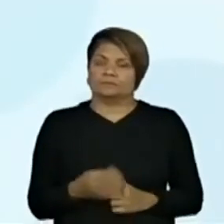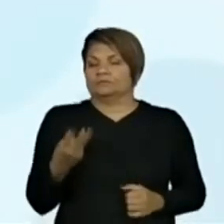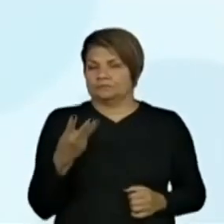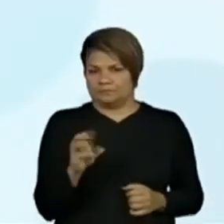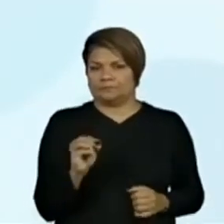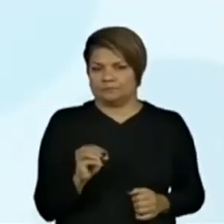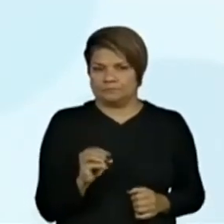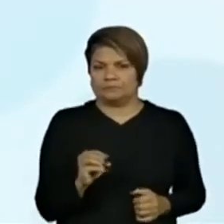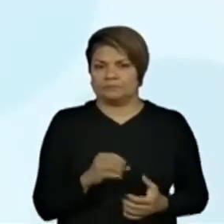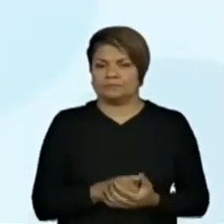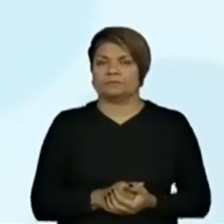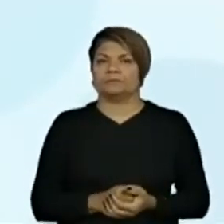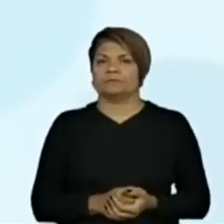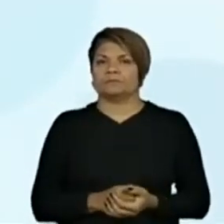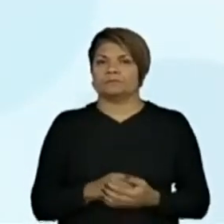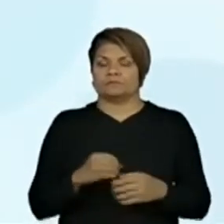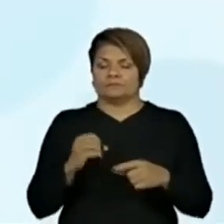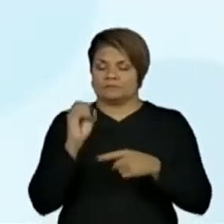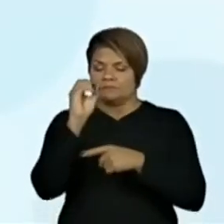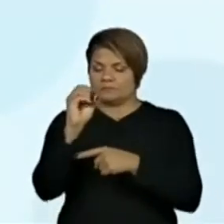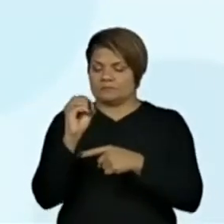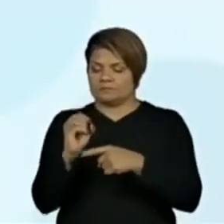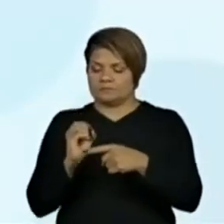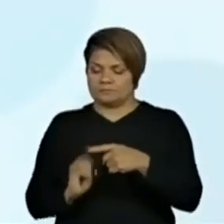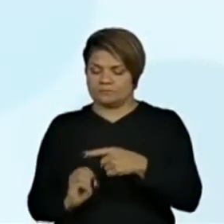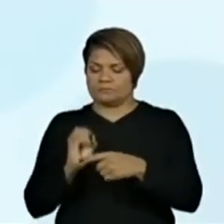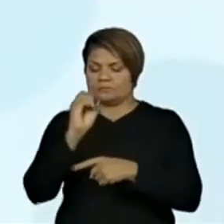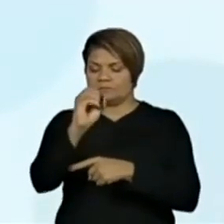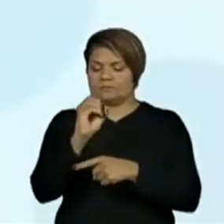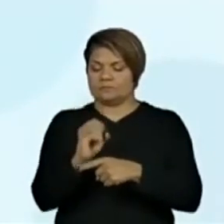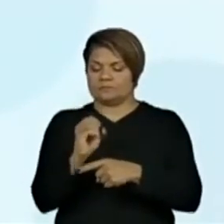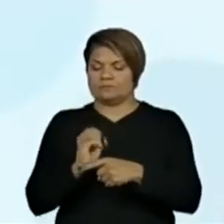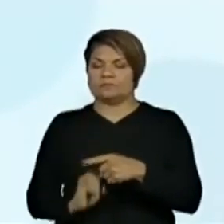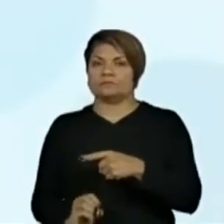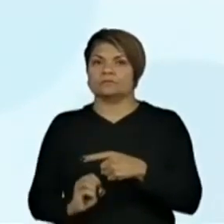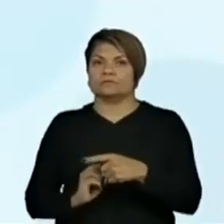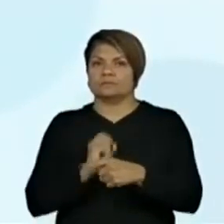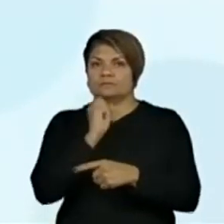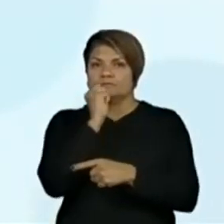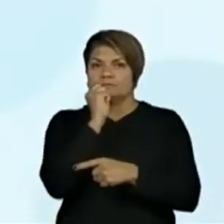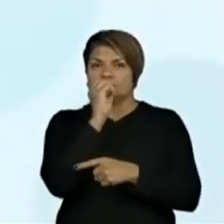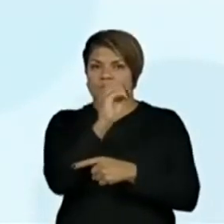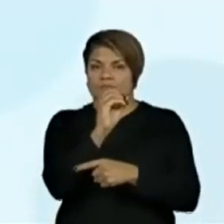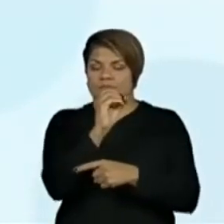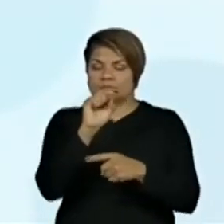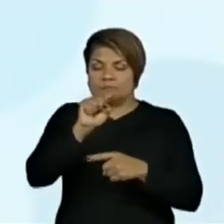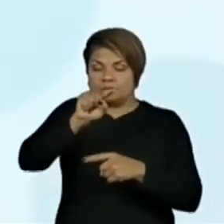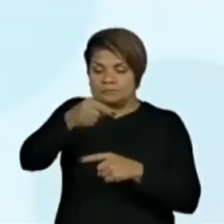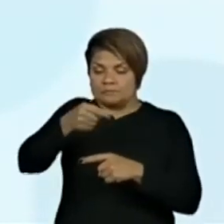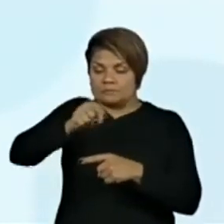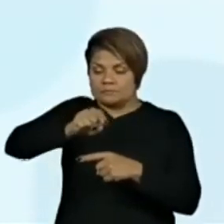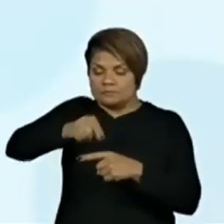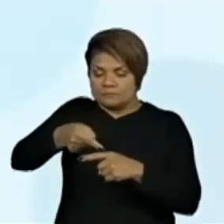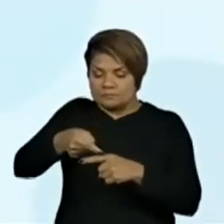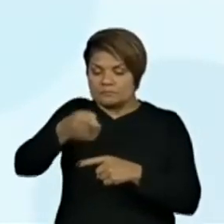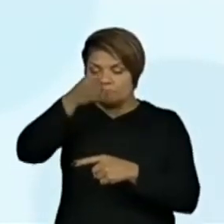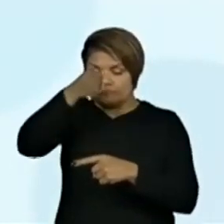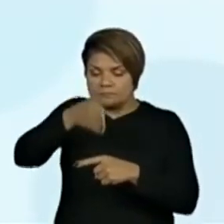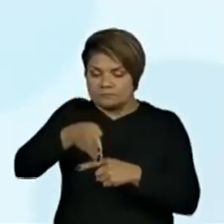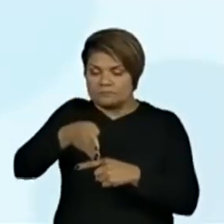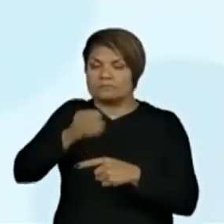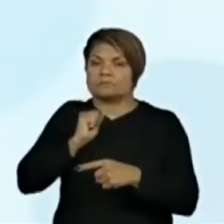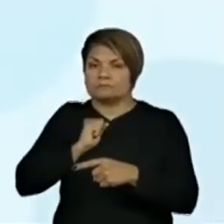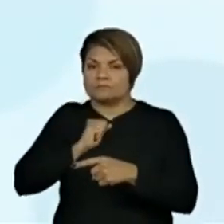Então, vamos lá. Zero mais zero é zero. Zero mais zero também é zero. Vírgula embaixo de vírgula.